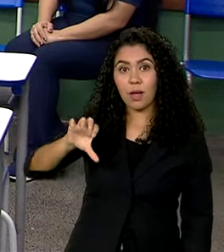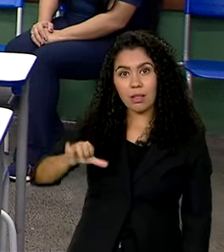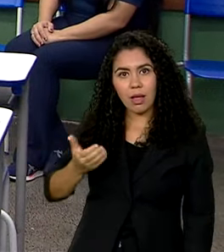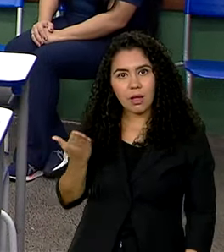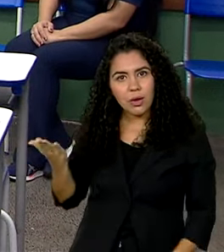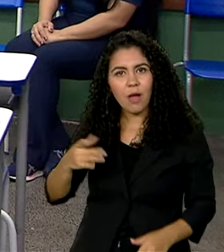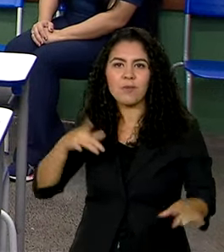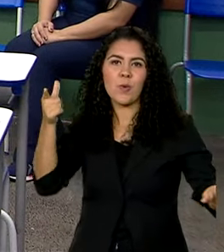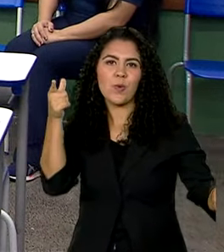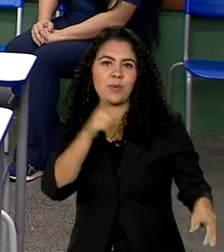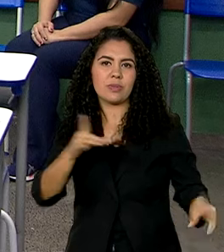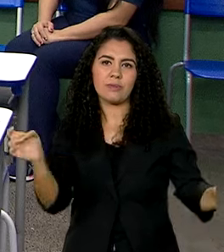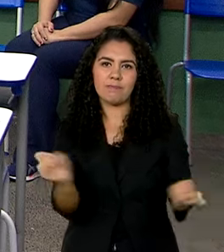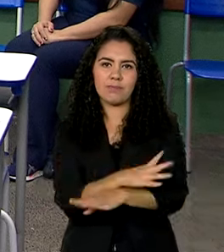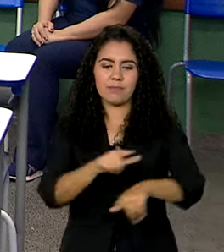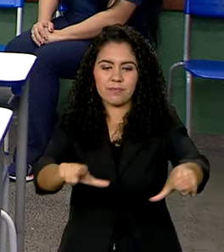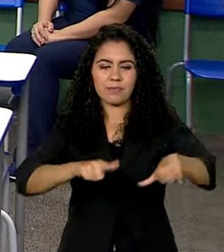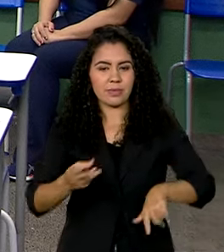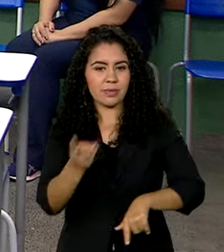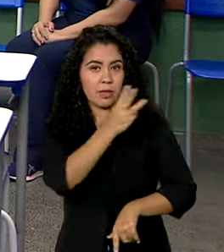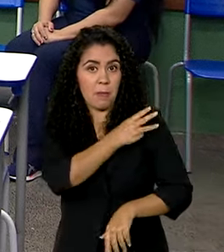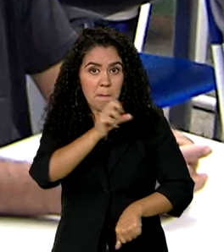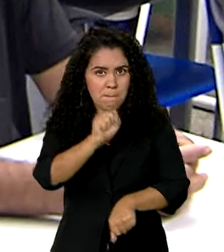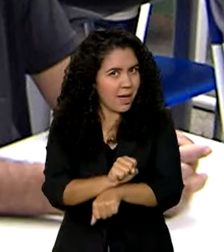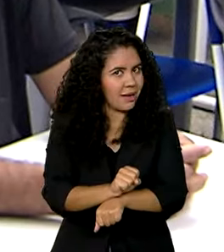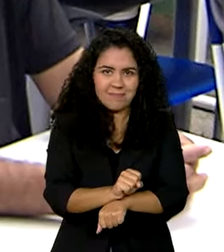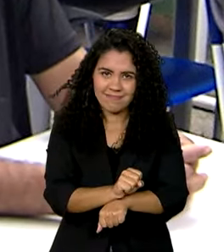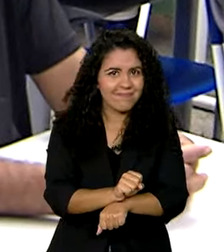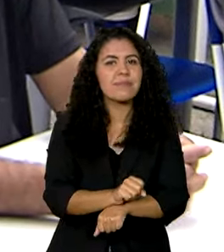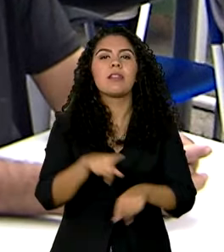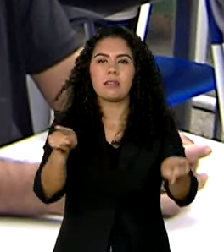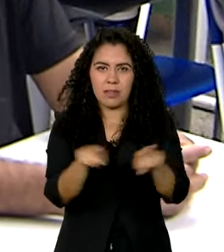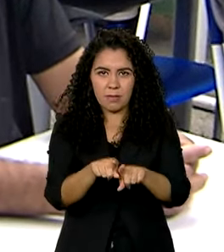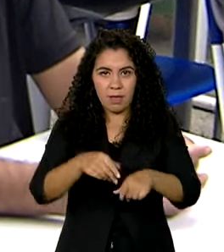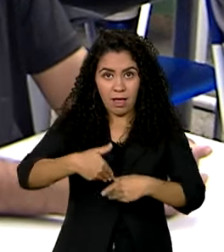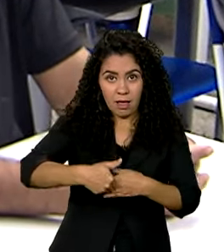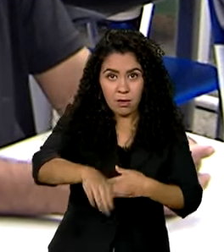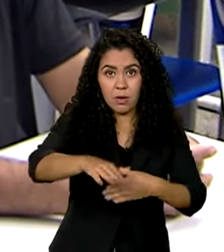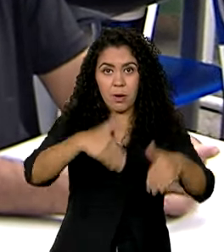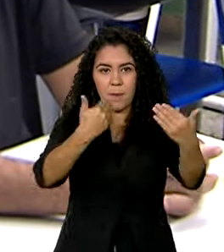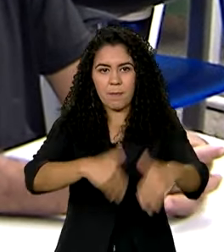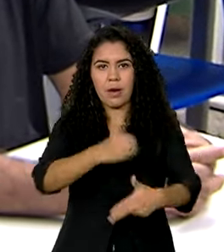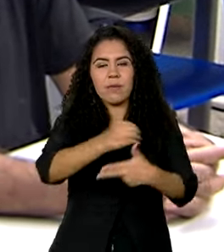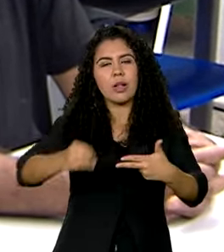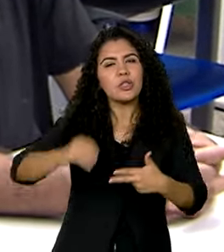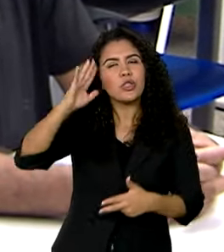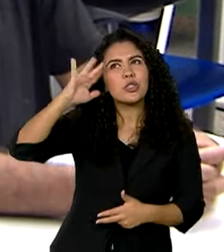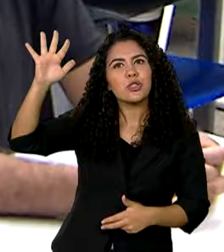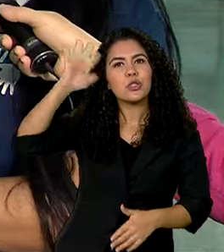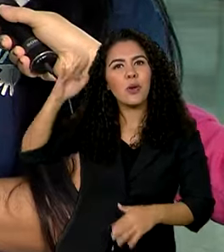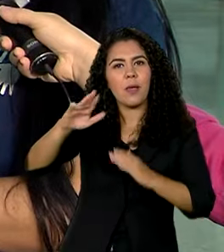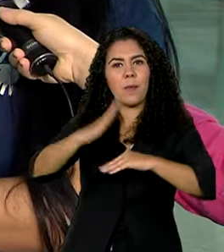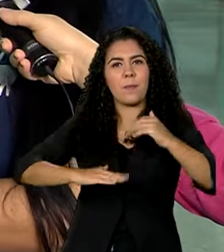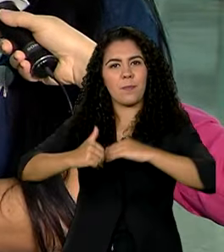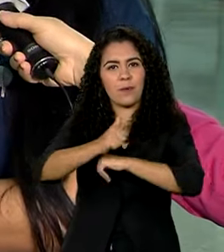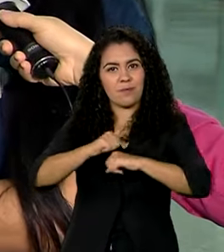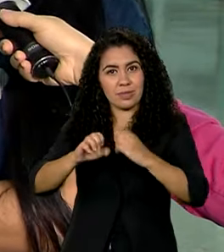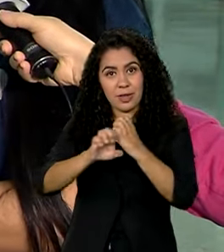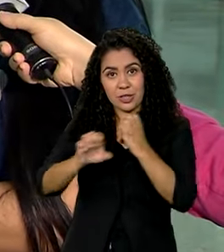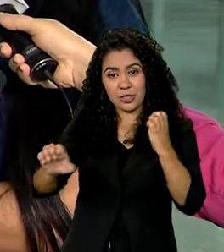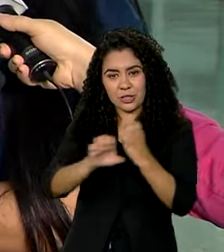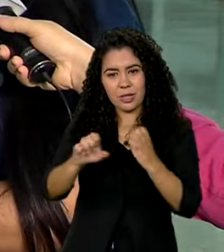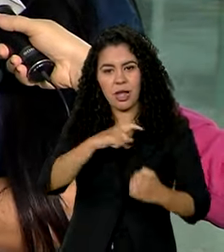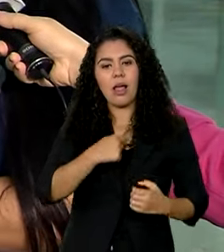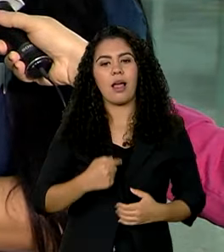ele concluiu o ensino médio e não quer mais parar. Vai fazer o Enem. Sonha em ser engenheiro. Eu quero fazer, sim,